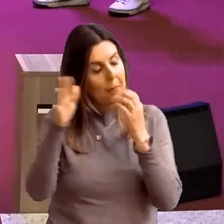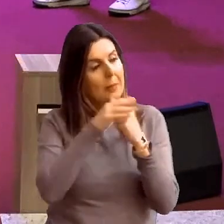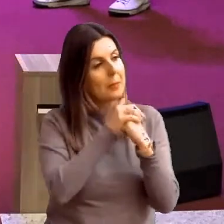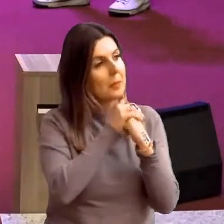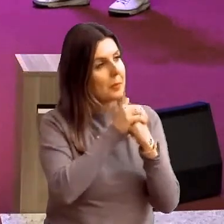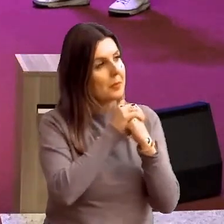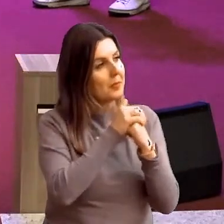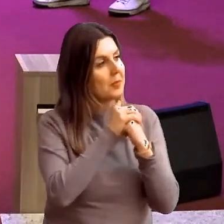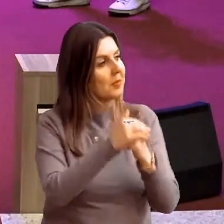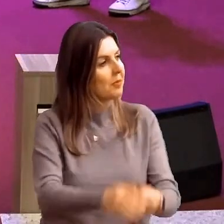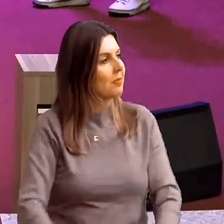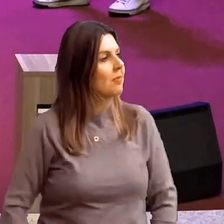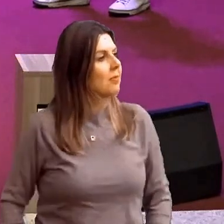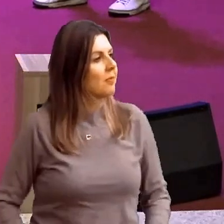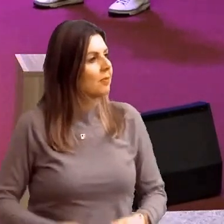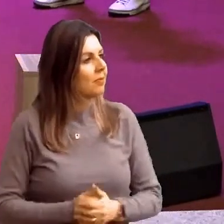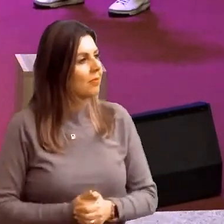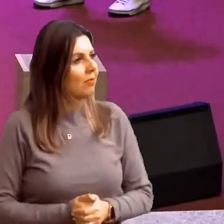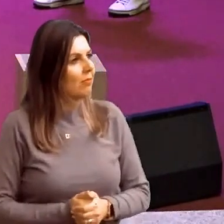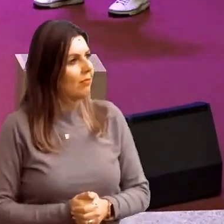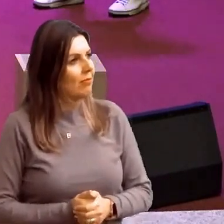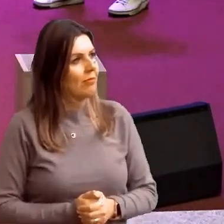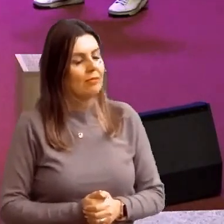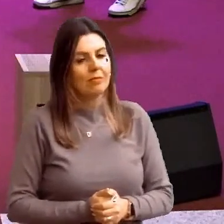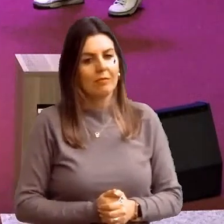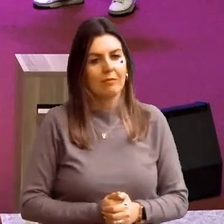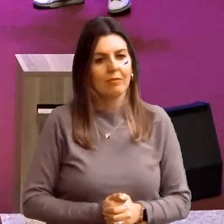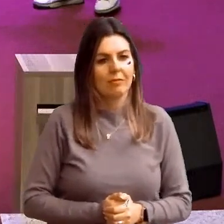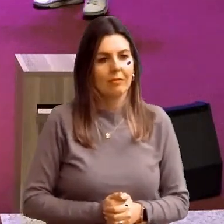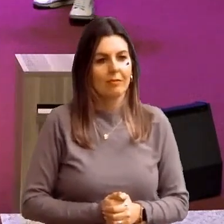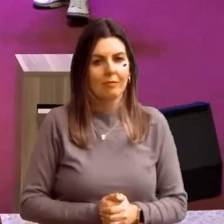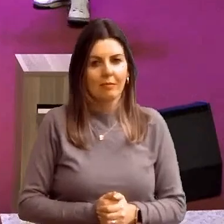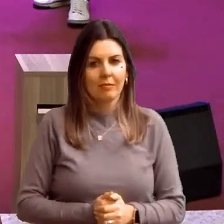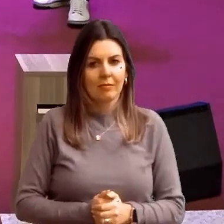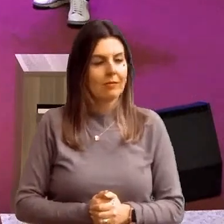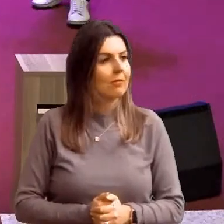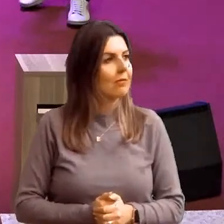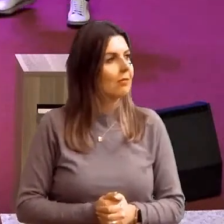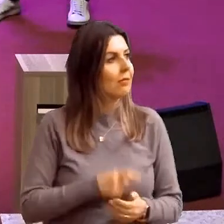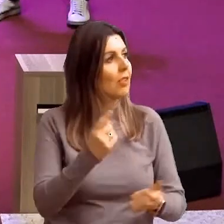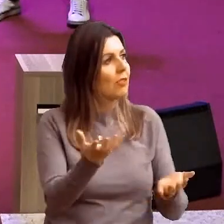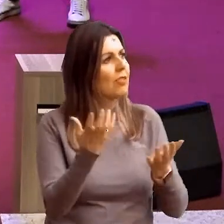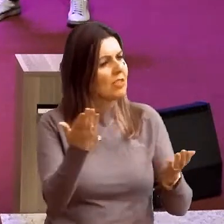Você quer servir ao Senhor?